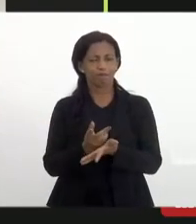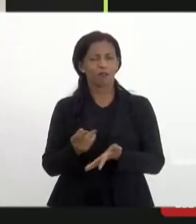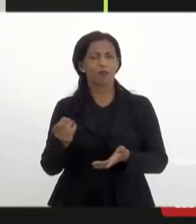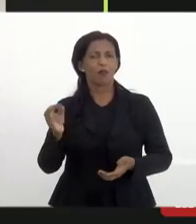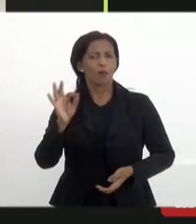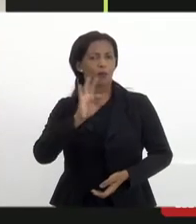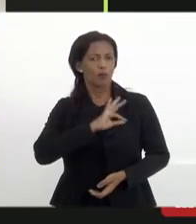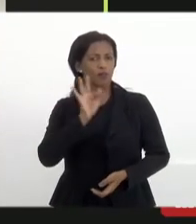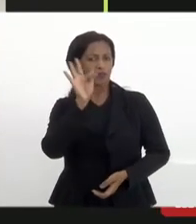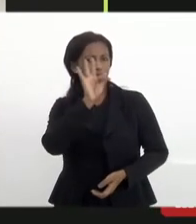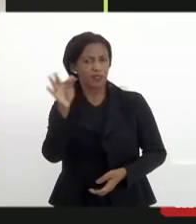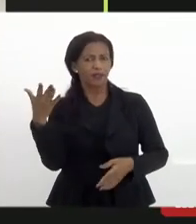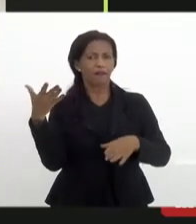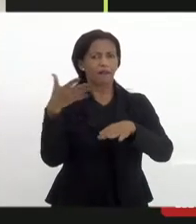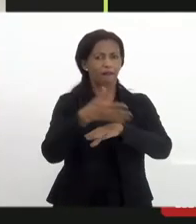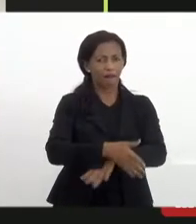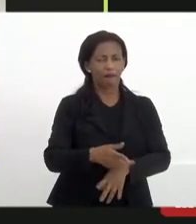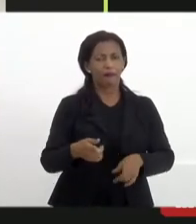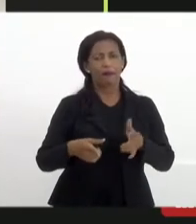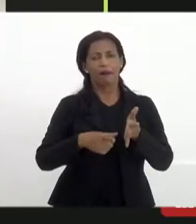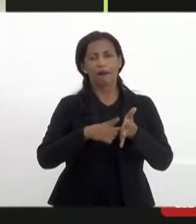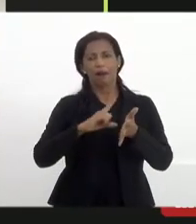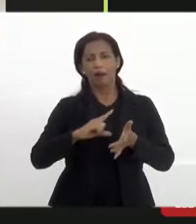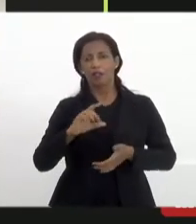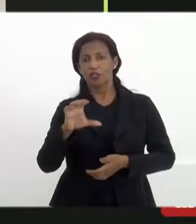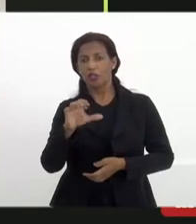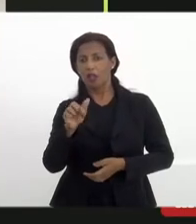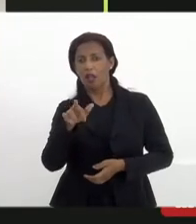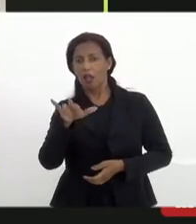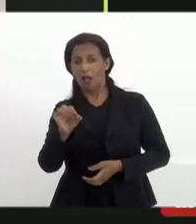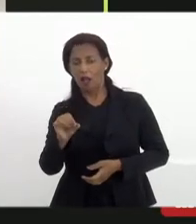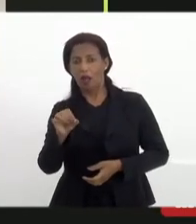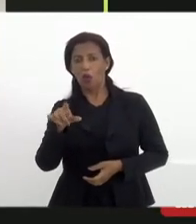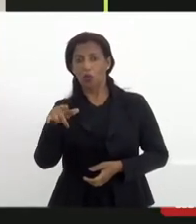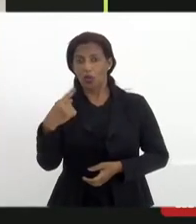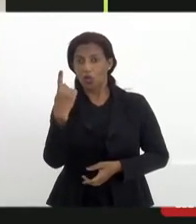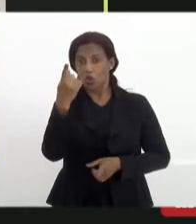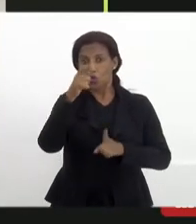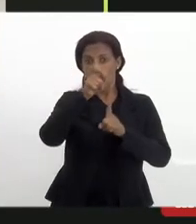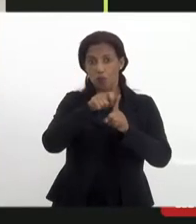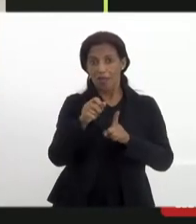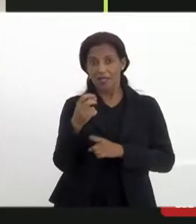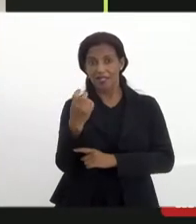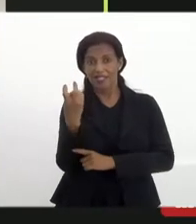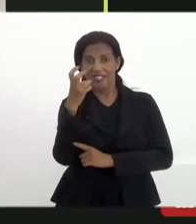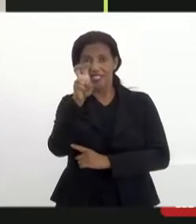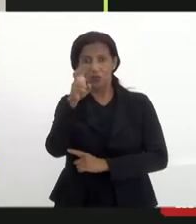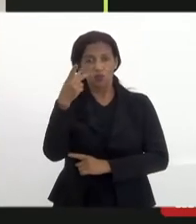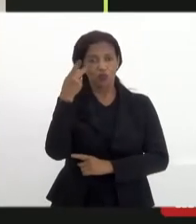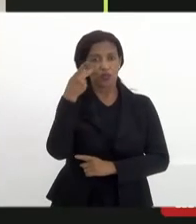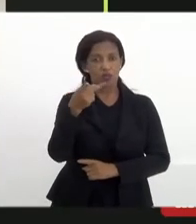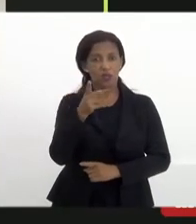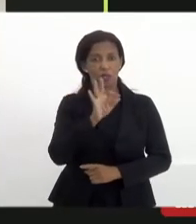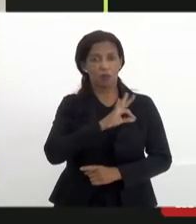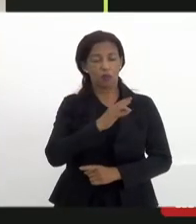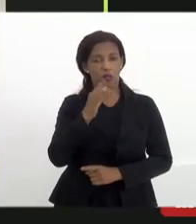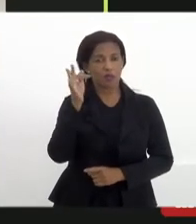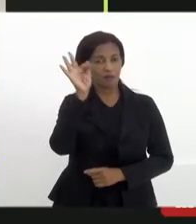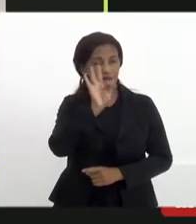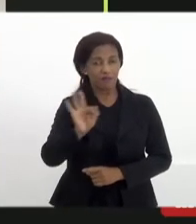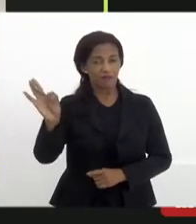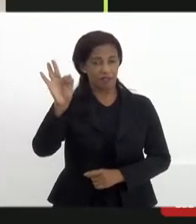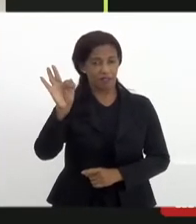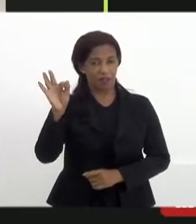Polícia Federal o meu companheiro antecessor Carlos Osório ele sofreu em um mês cinco visitas da Polícia Federal em um mês